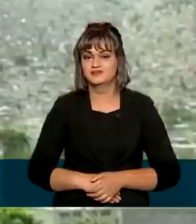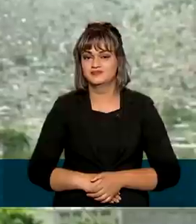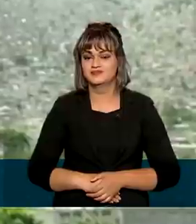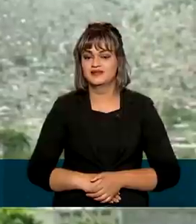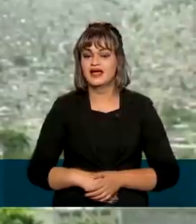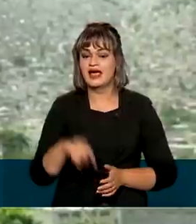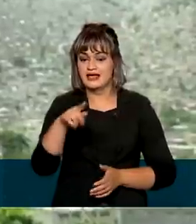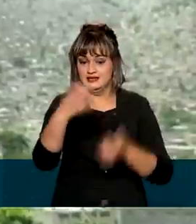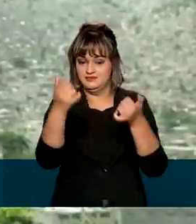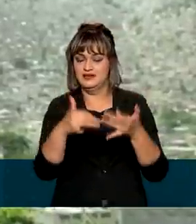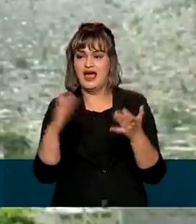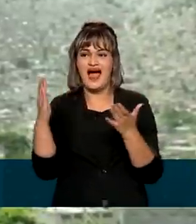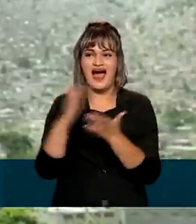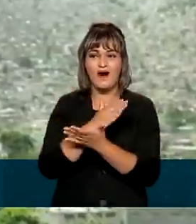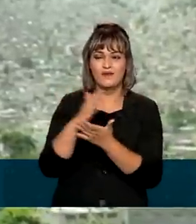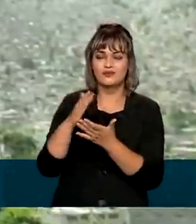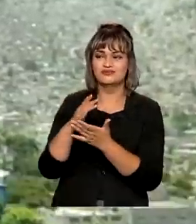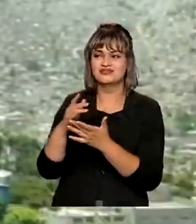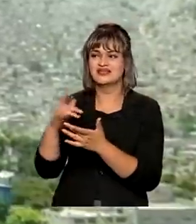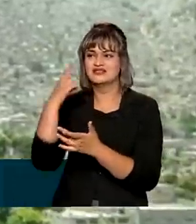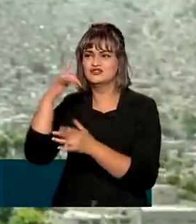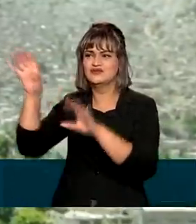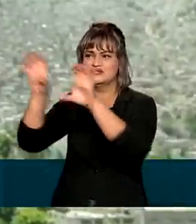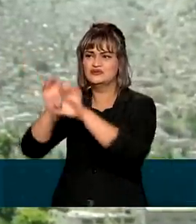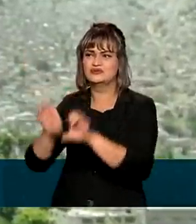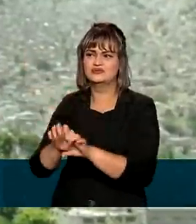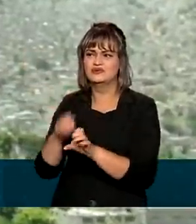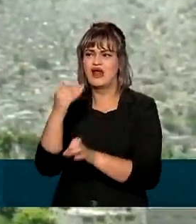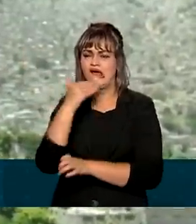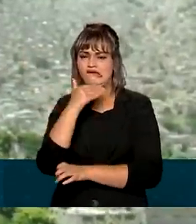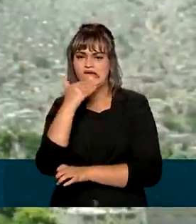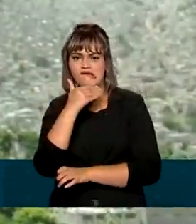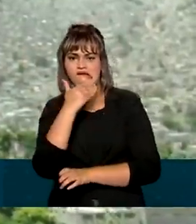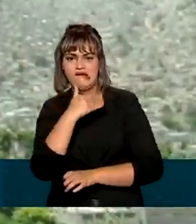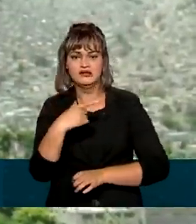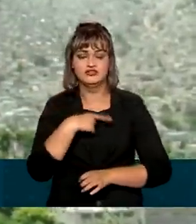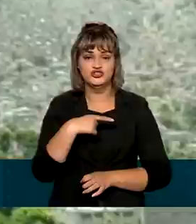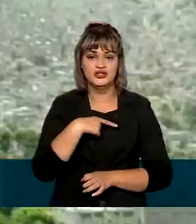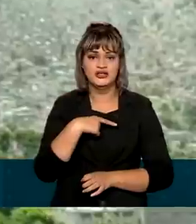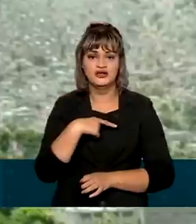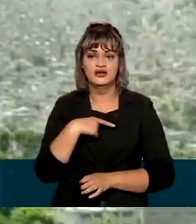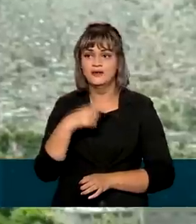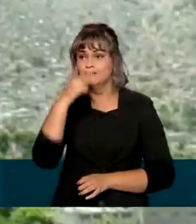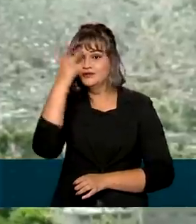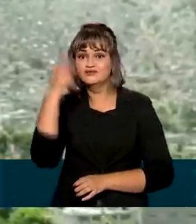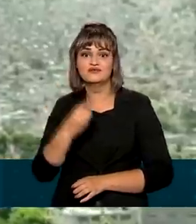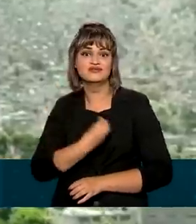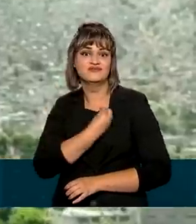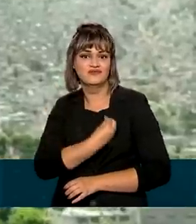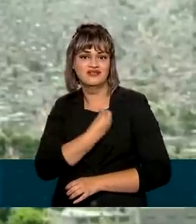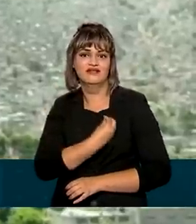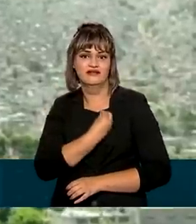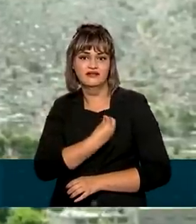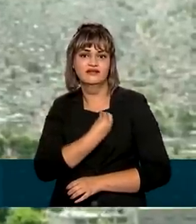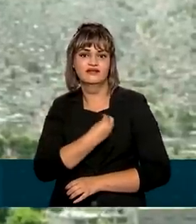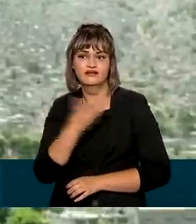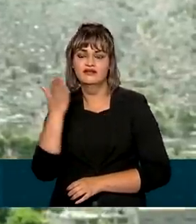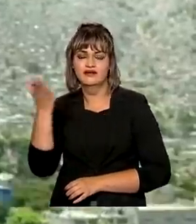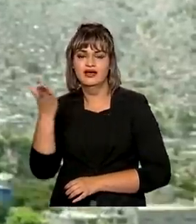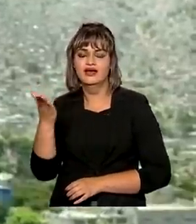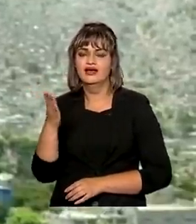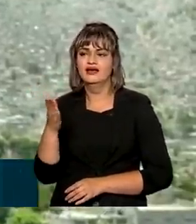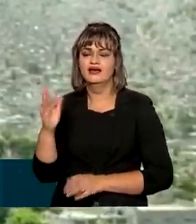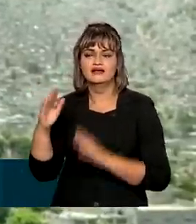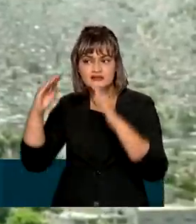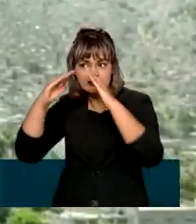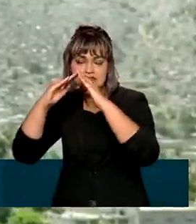Em alguns casos, essas estruturas que estavam em risco, que estavam parcialmente danificadas, eram ocupadas por pessoas na busca de alguma coisa. E